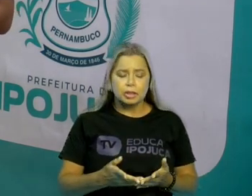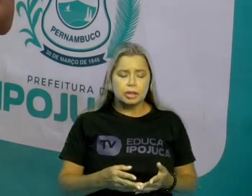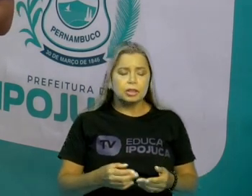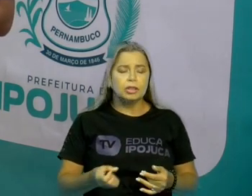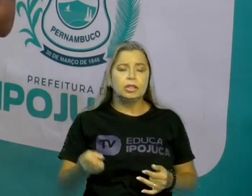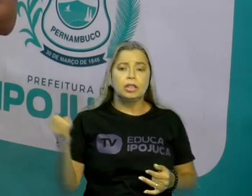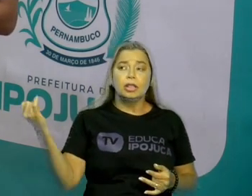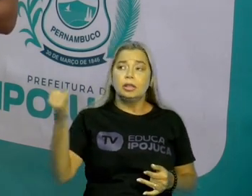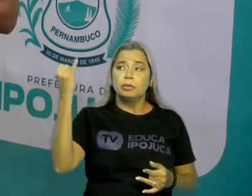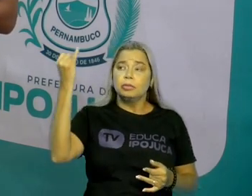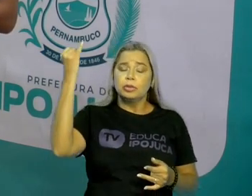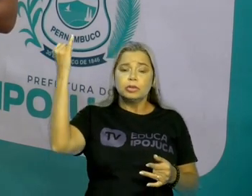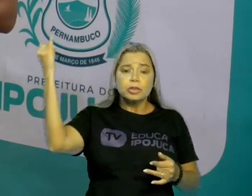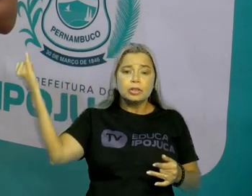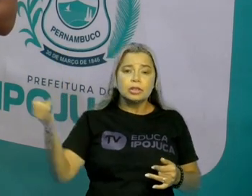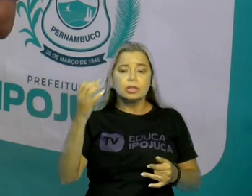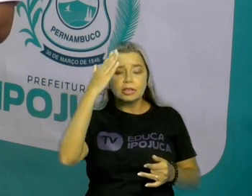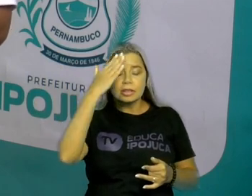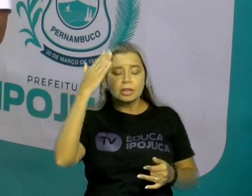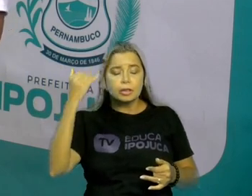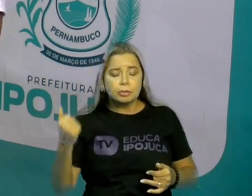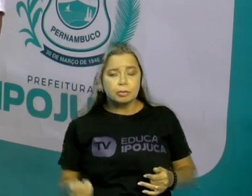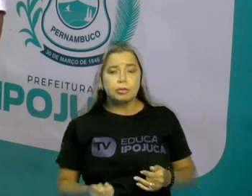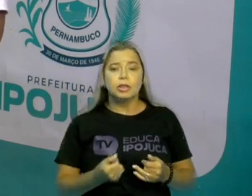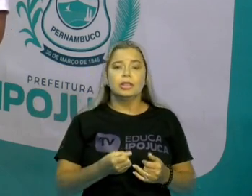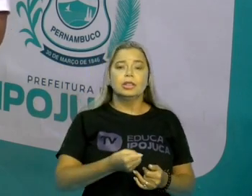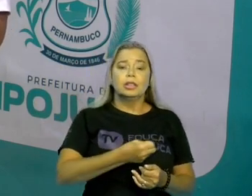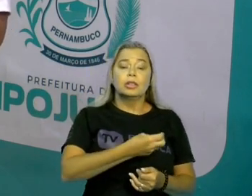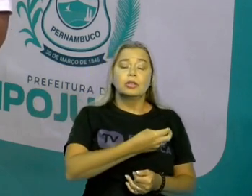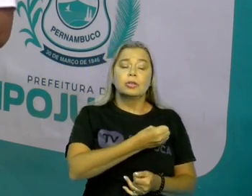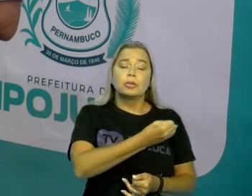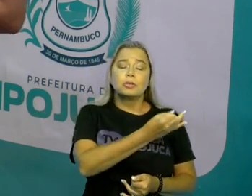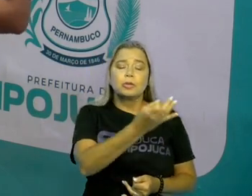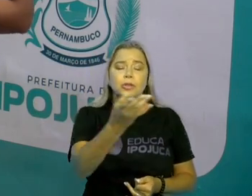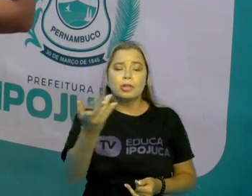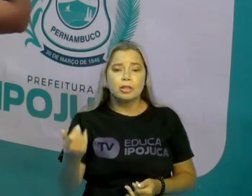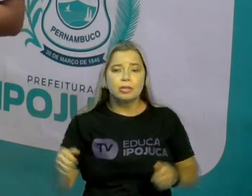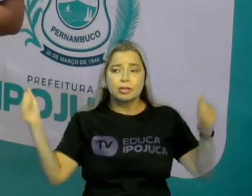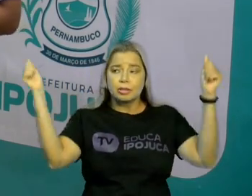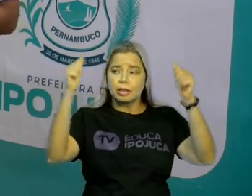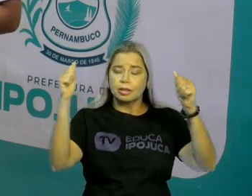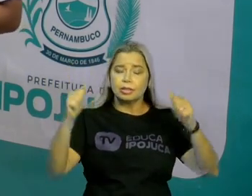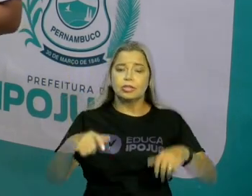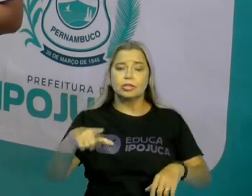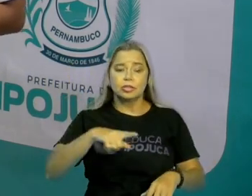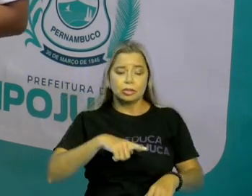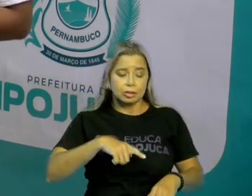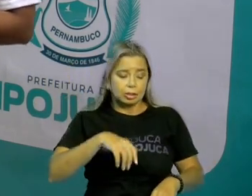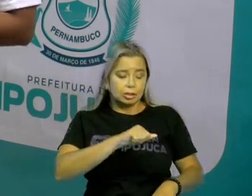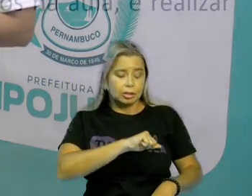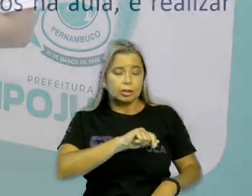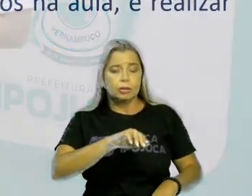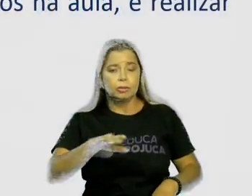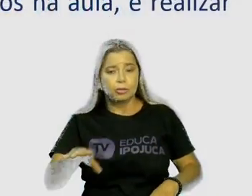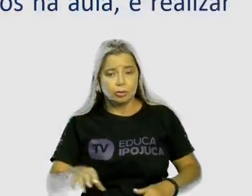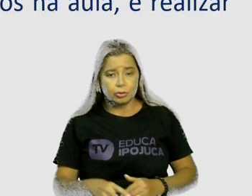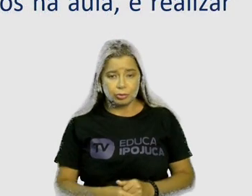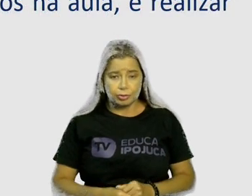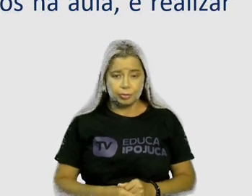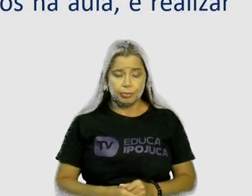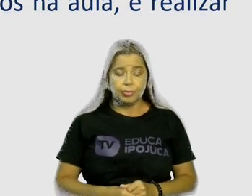ter de riqueza ser conhecida aqui na nossa Ipojuca. E o nosso desafio, qual será o nosso desafio?